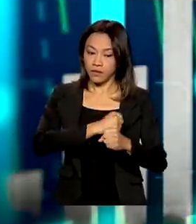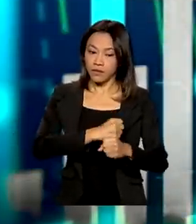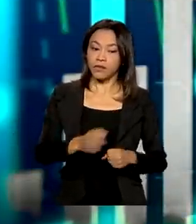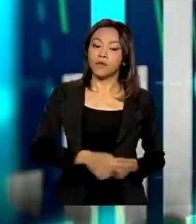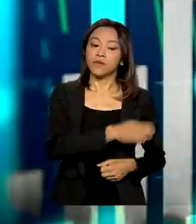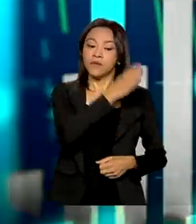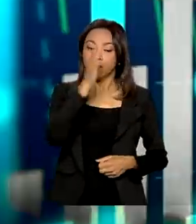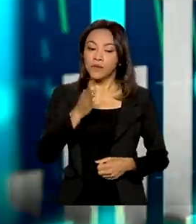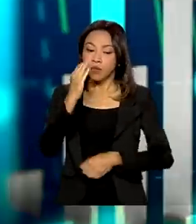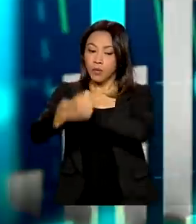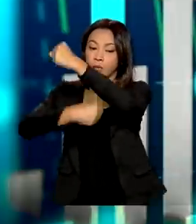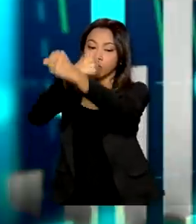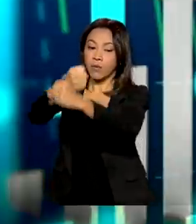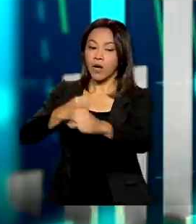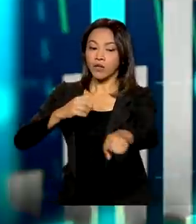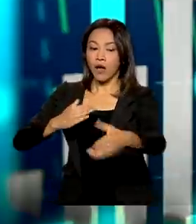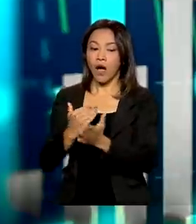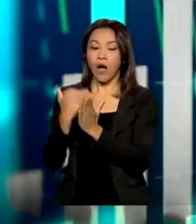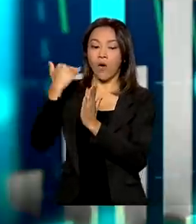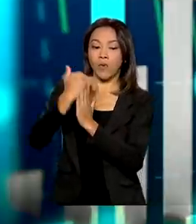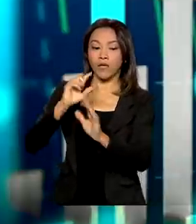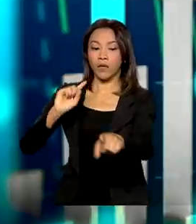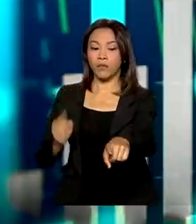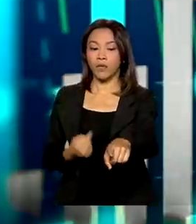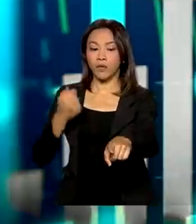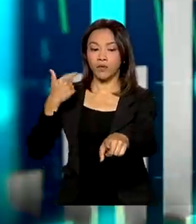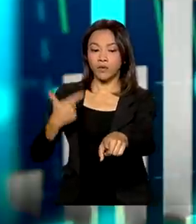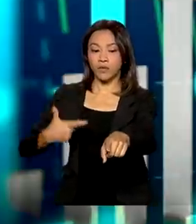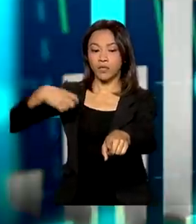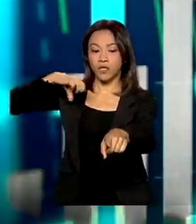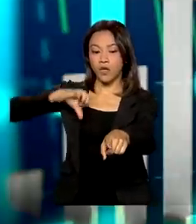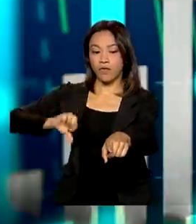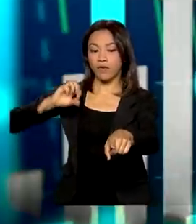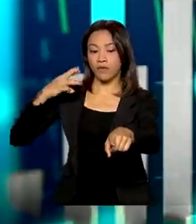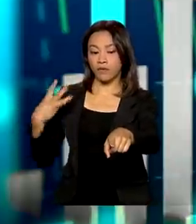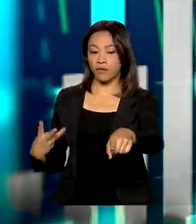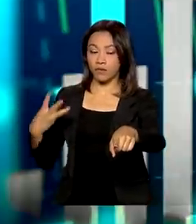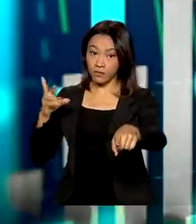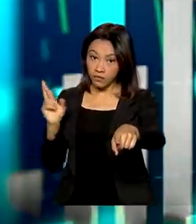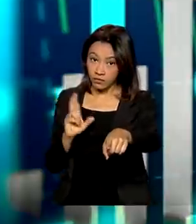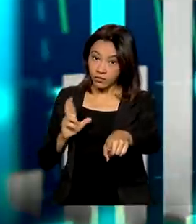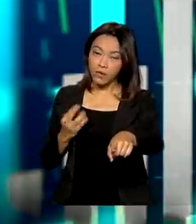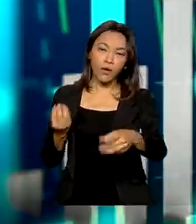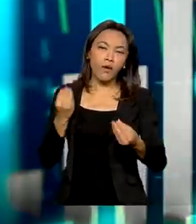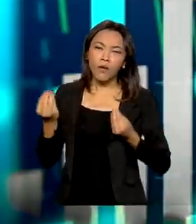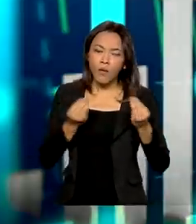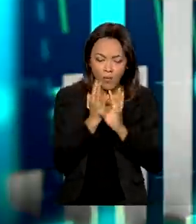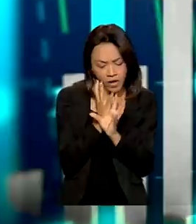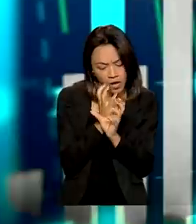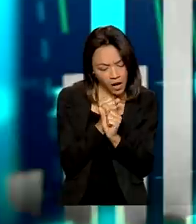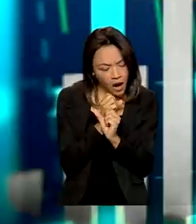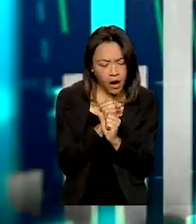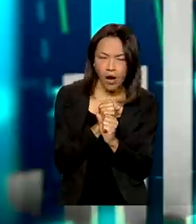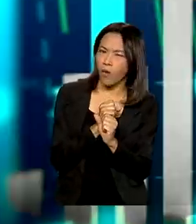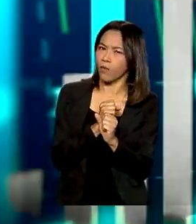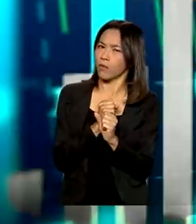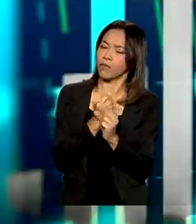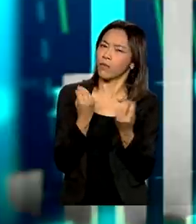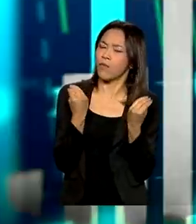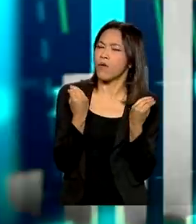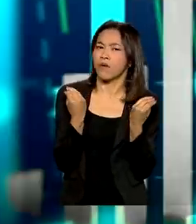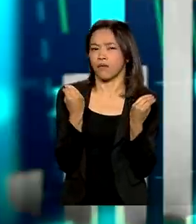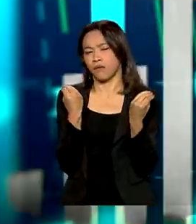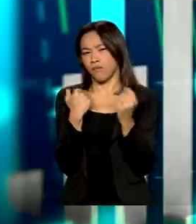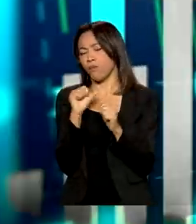E a previsão para o ano que vem é de R$ 1.293,00, para 2023. Como é que é feito esse cálculo e como é é feita essa